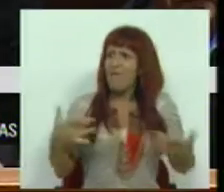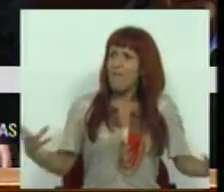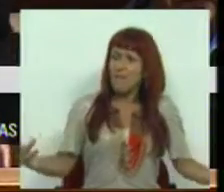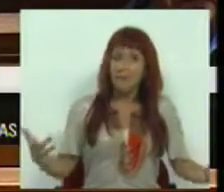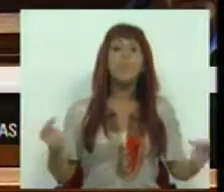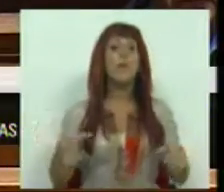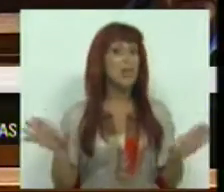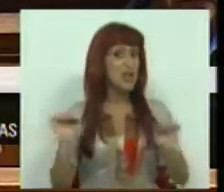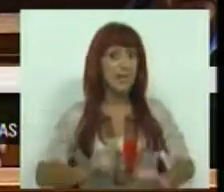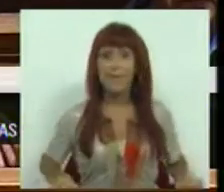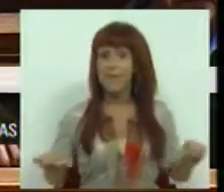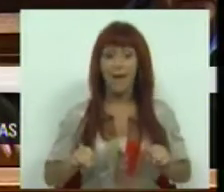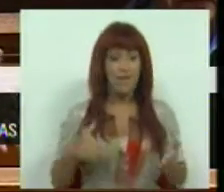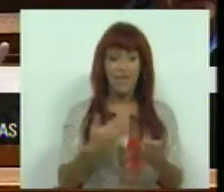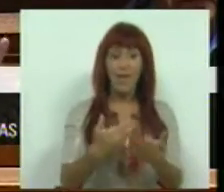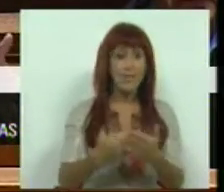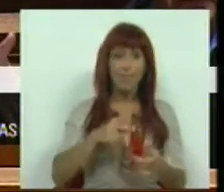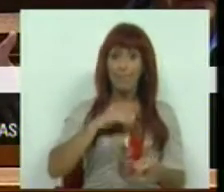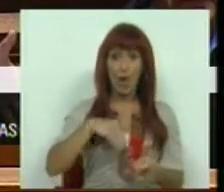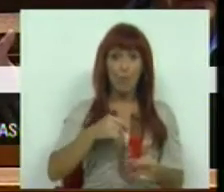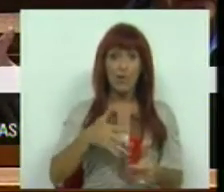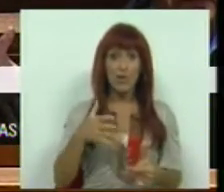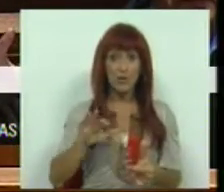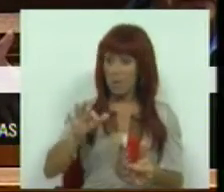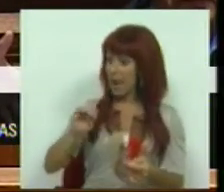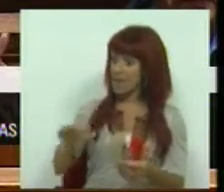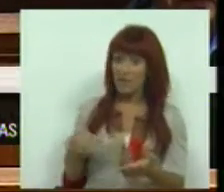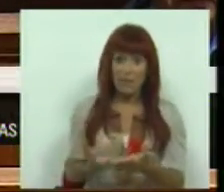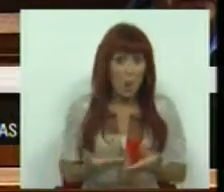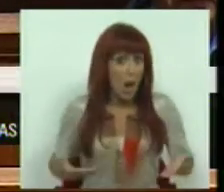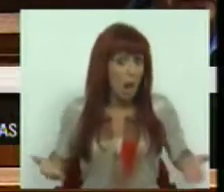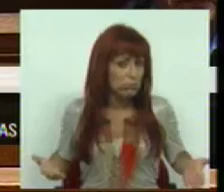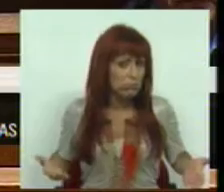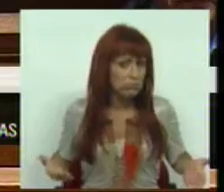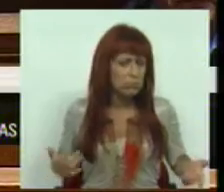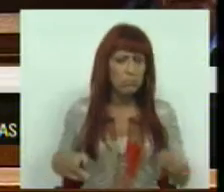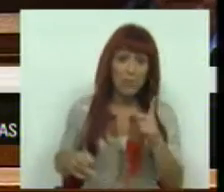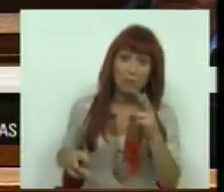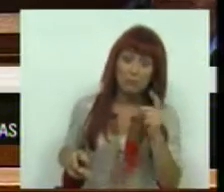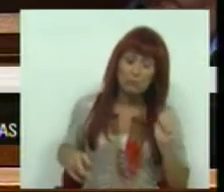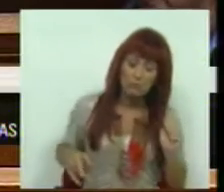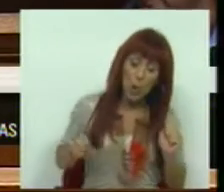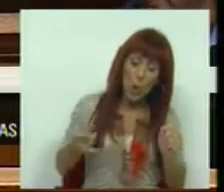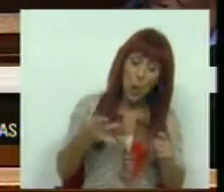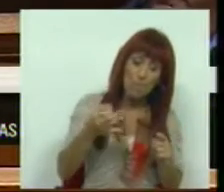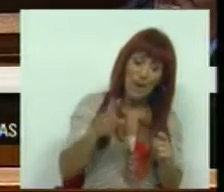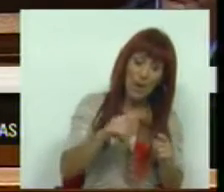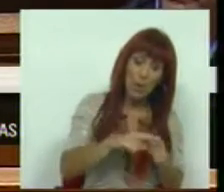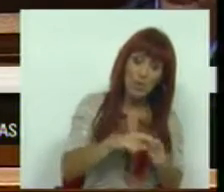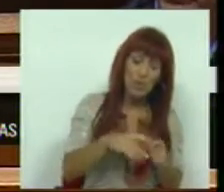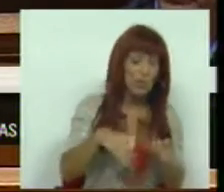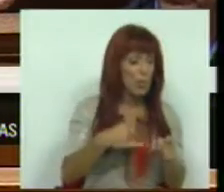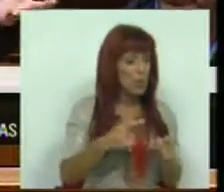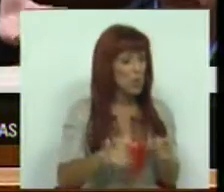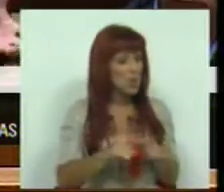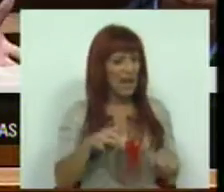Mas, nada disto está colocado nas preocupações que foram colocadas hoje pelo Partido Socialista. E, portanto, das duas uma, ou o Partido Socialista está